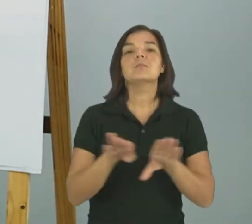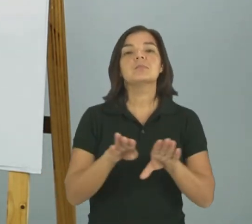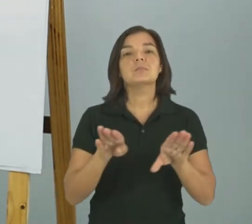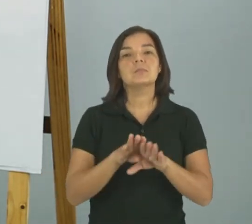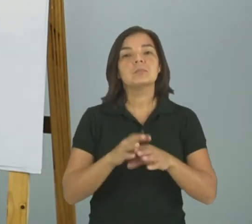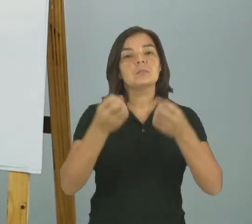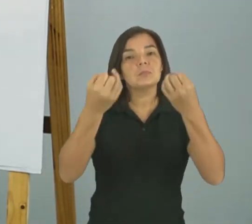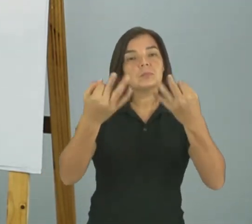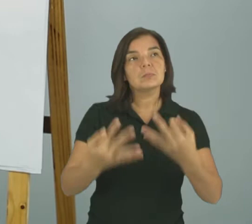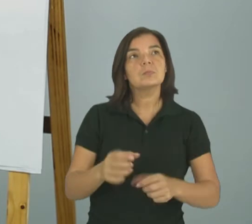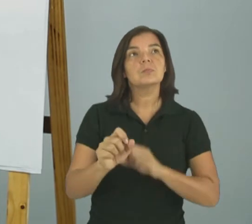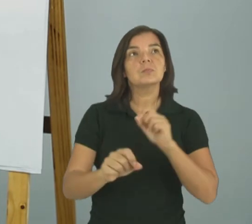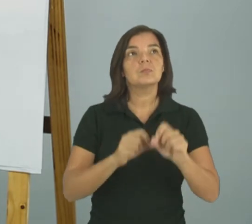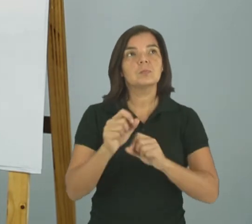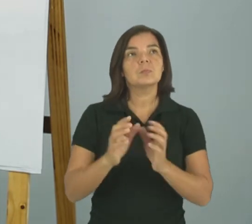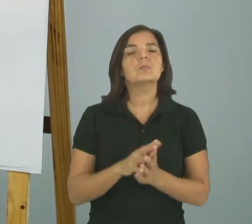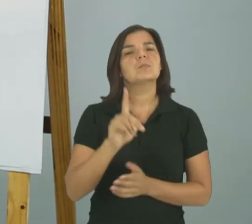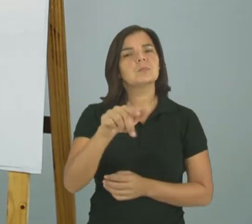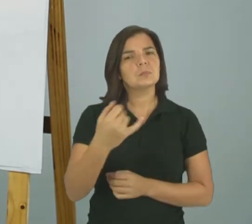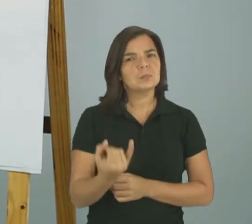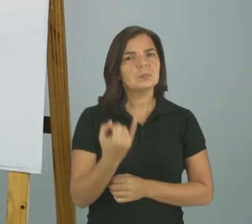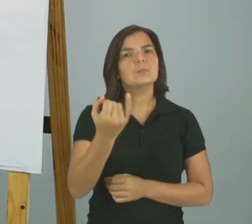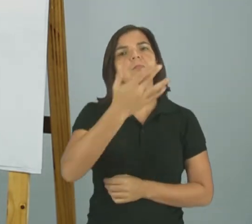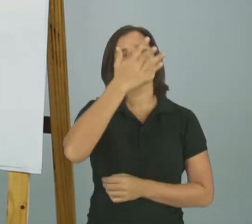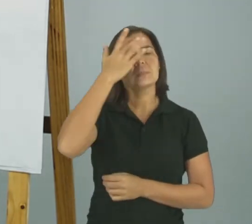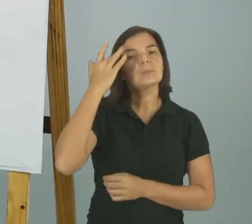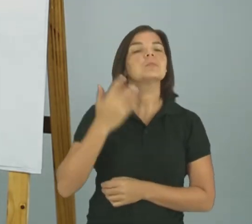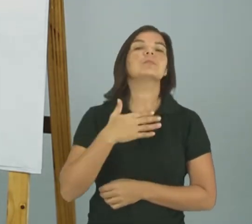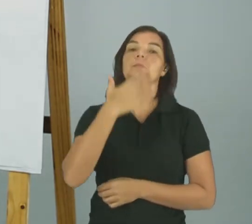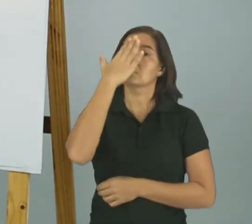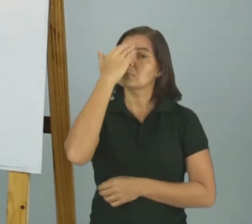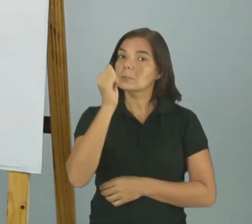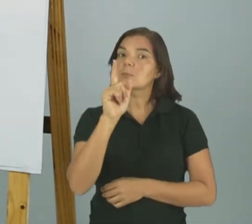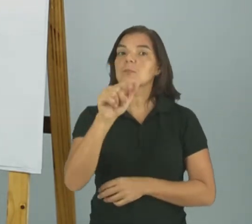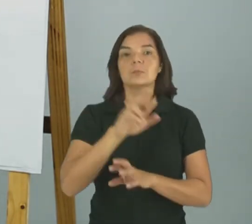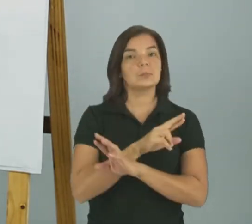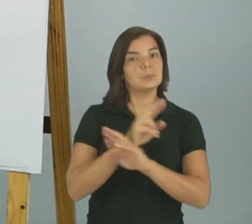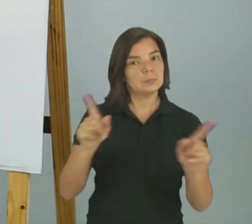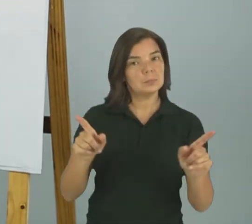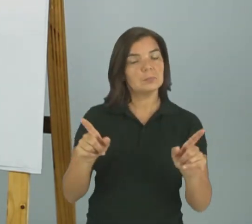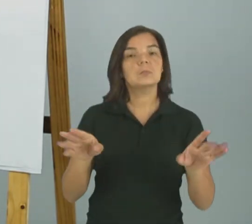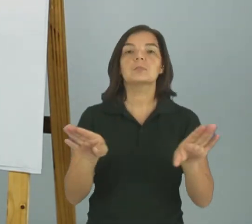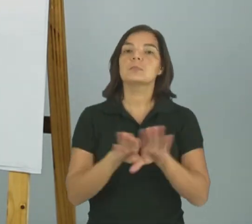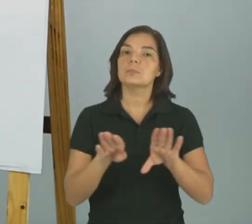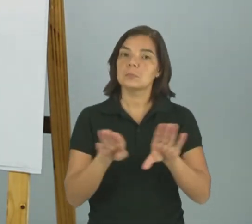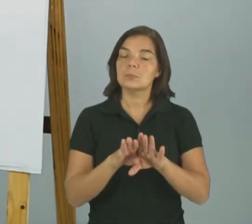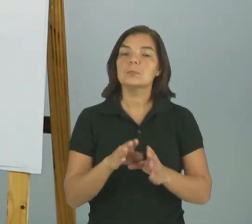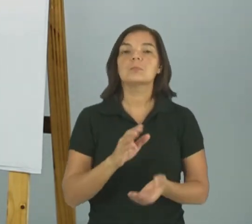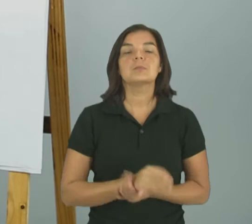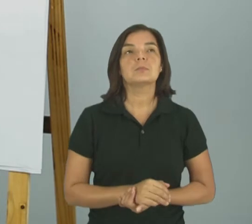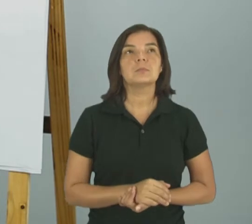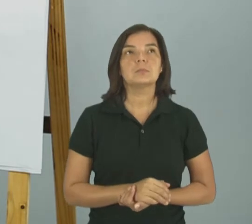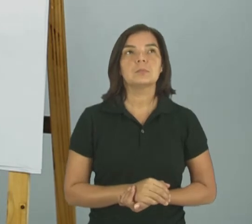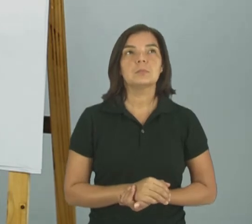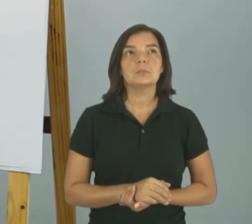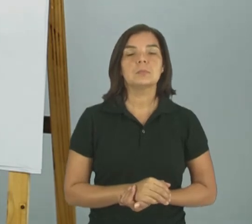questão O quanto é importante A pessoa Saber que ela é diferente Mas que ela tem